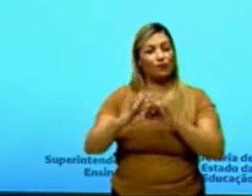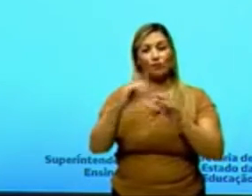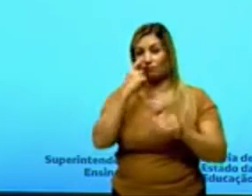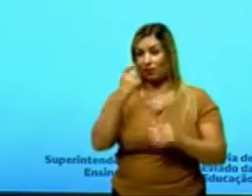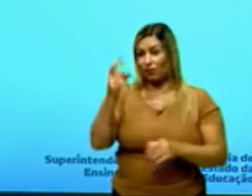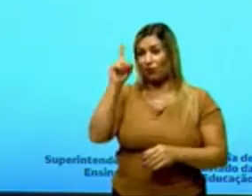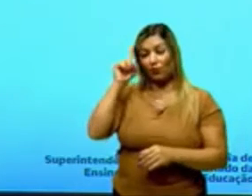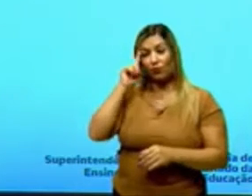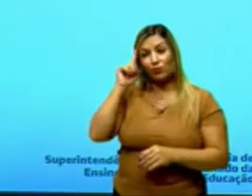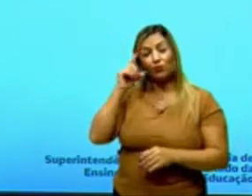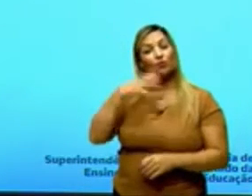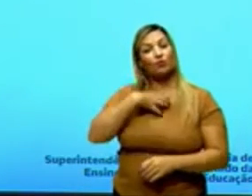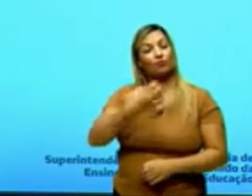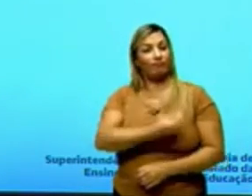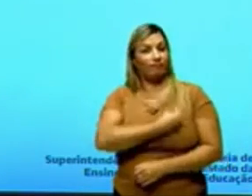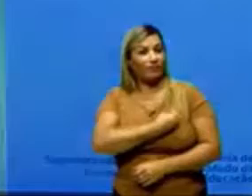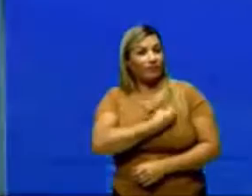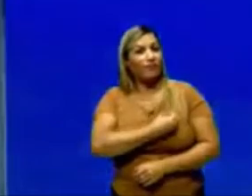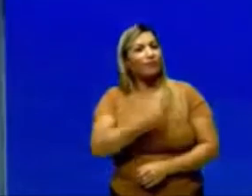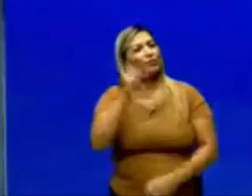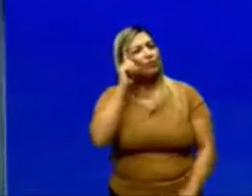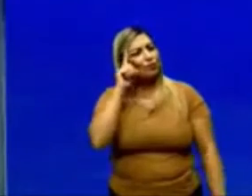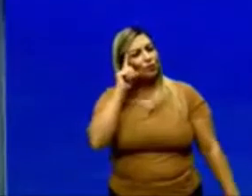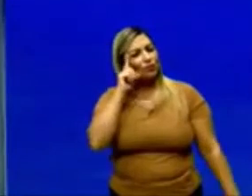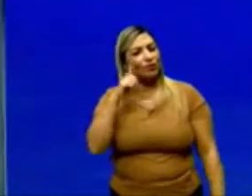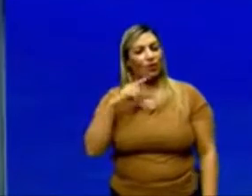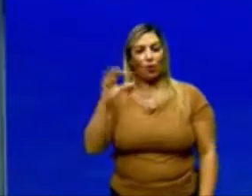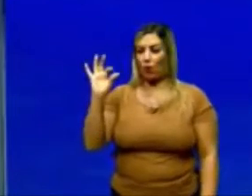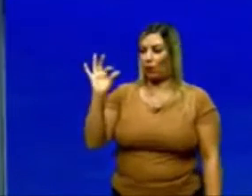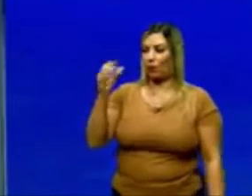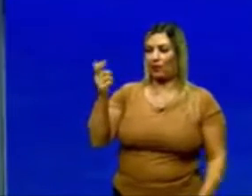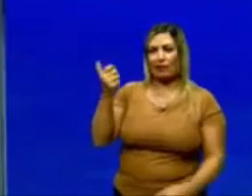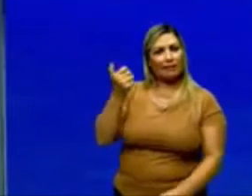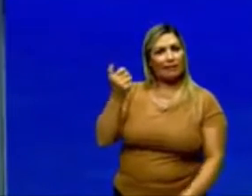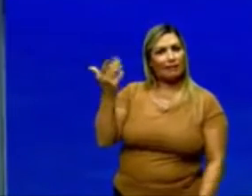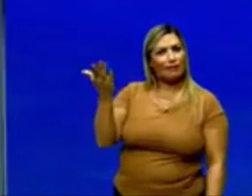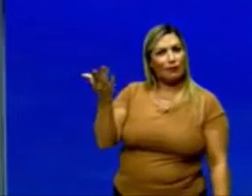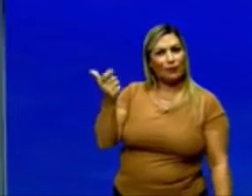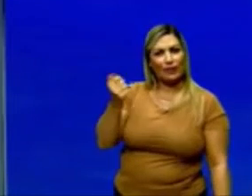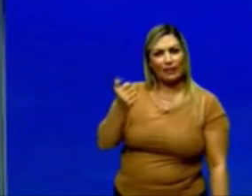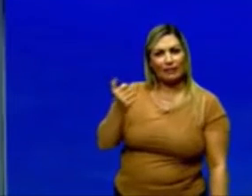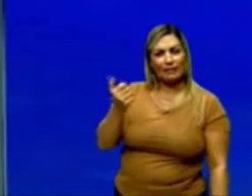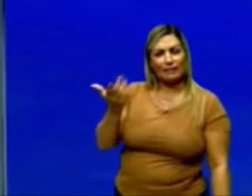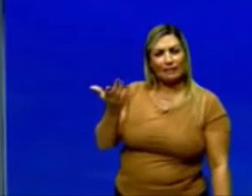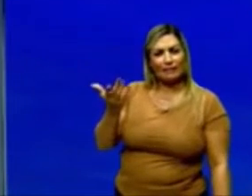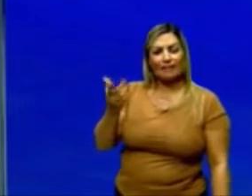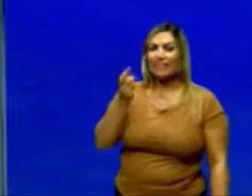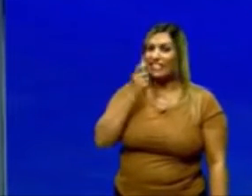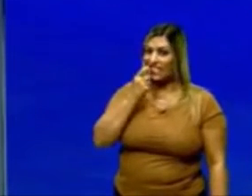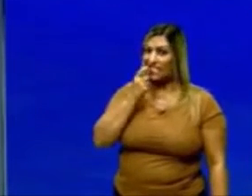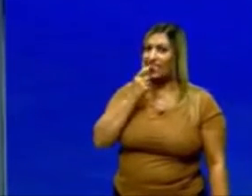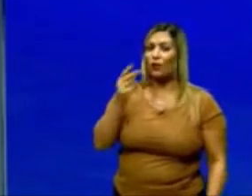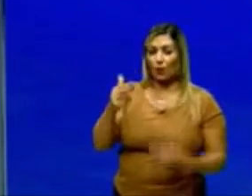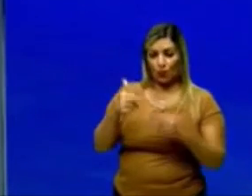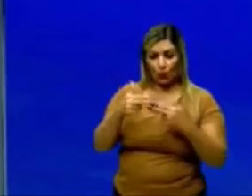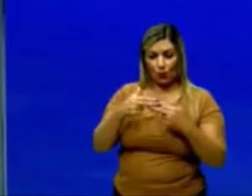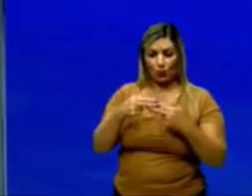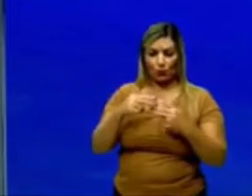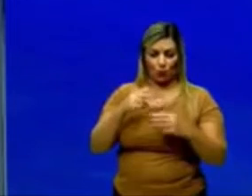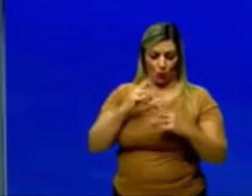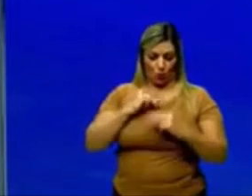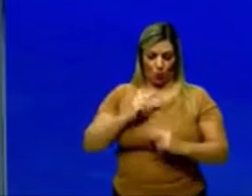de maneira, né, olha só, eu estou aqui com a caneta, né, que é um plástico, aí eu uso uma roupa lá de